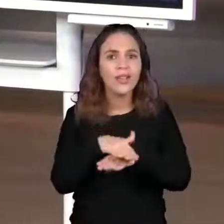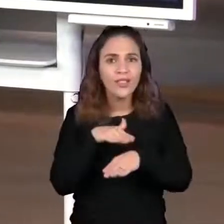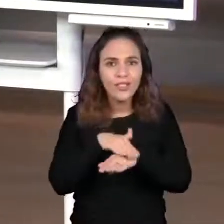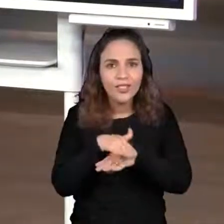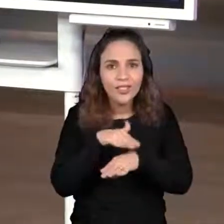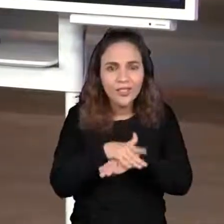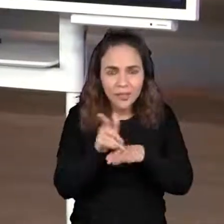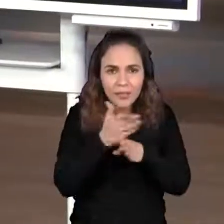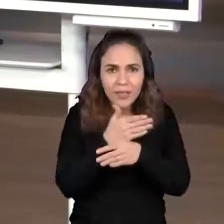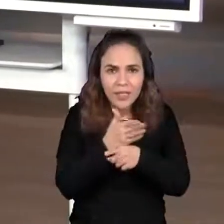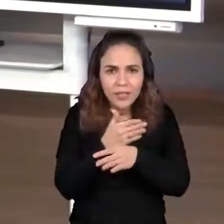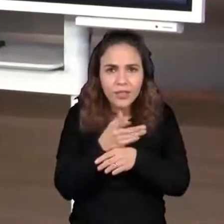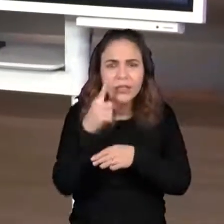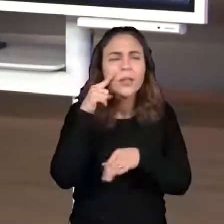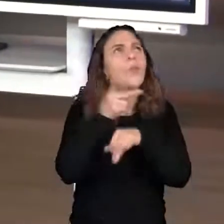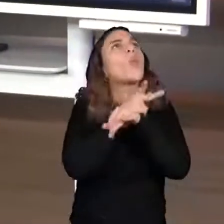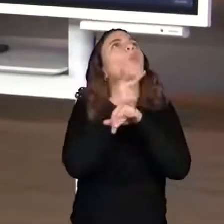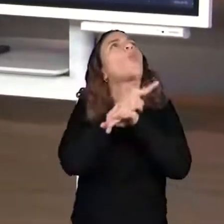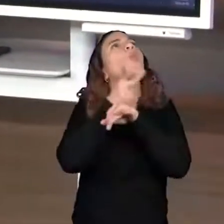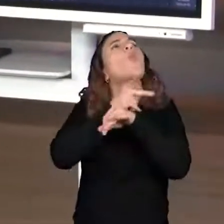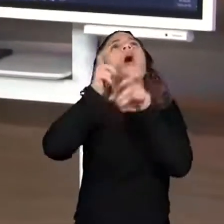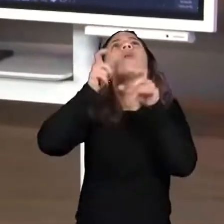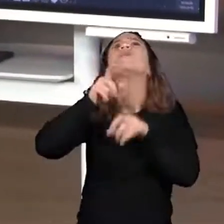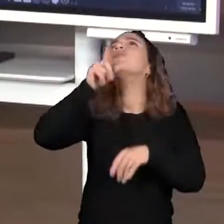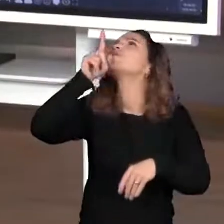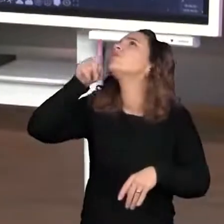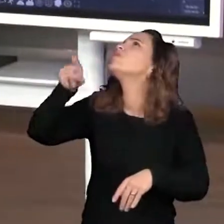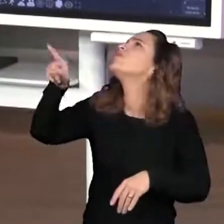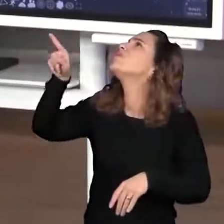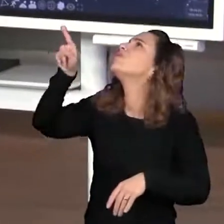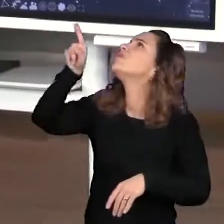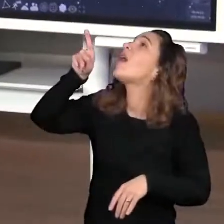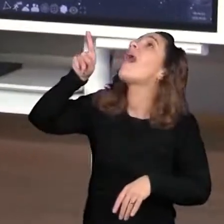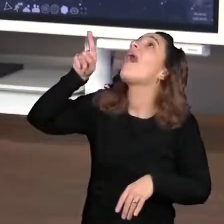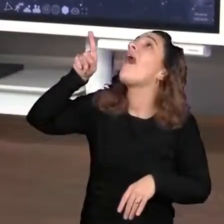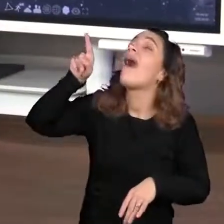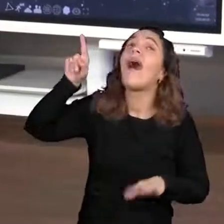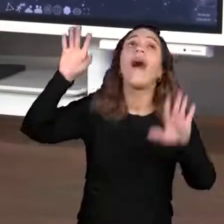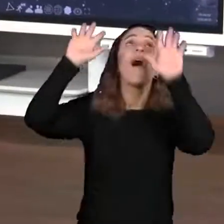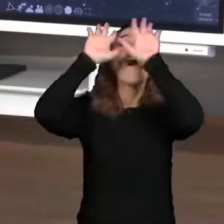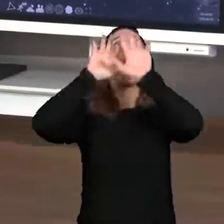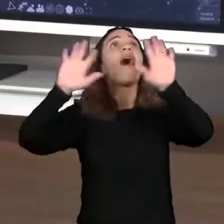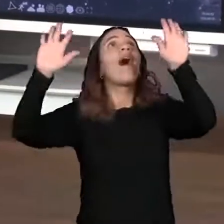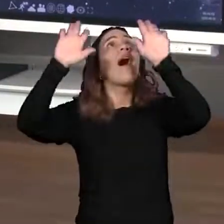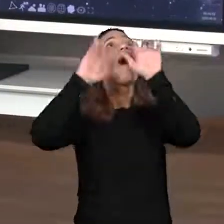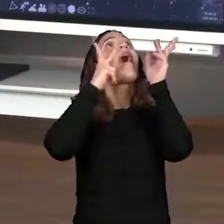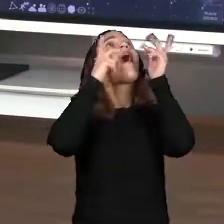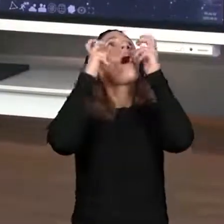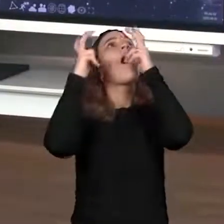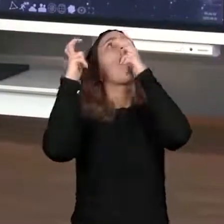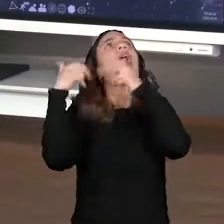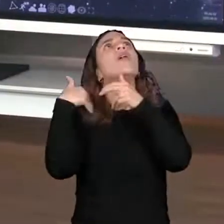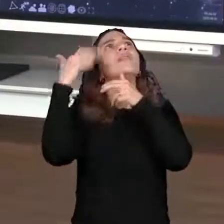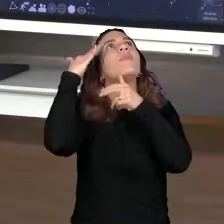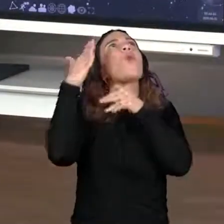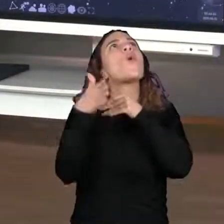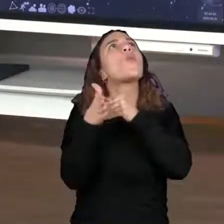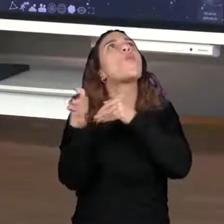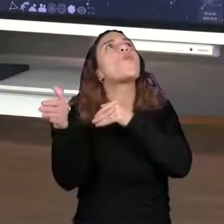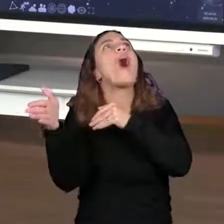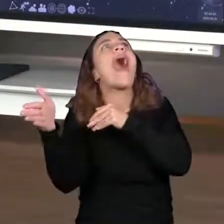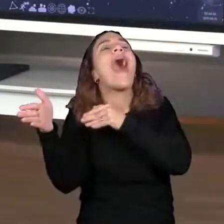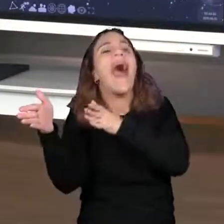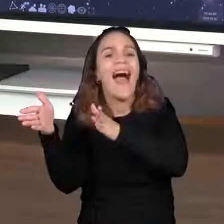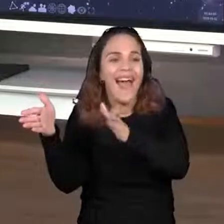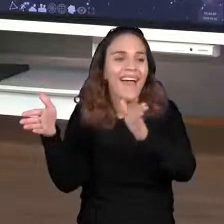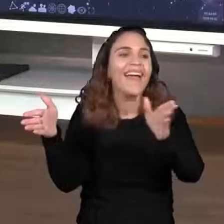você pode utilizar as constelações, a observação das constelações, para achar